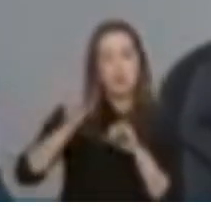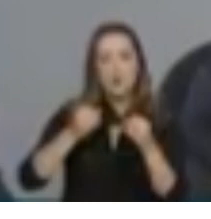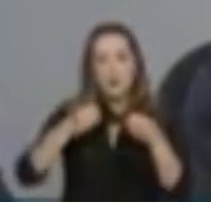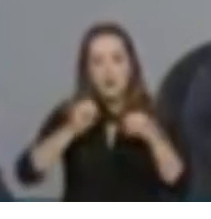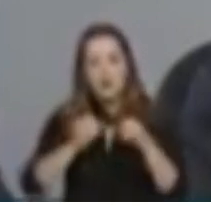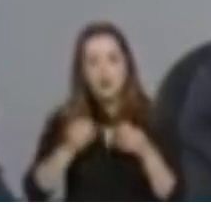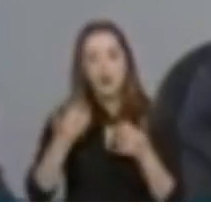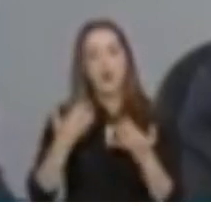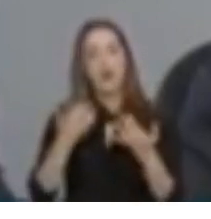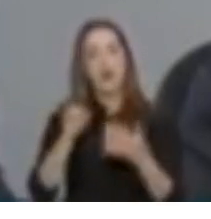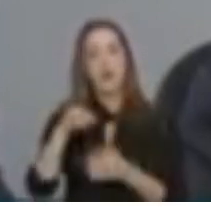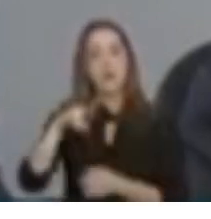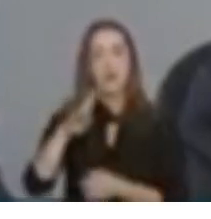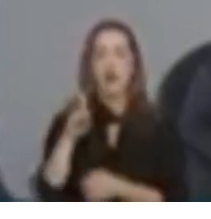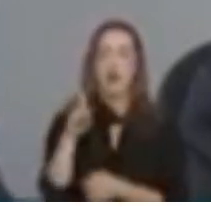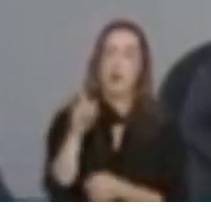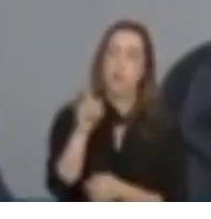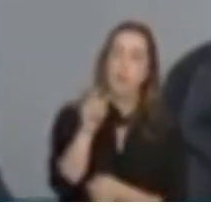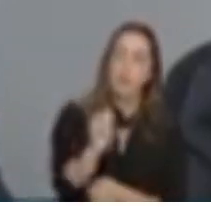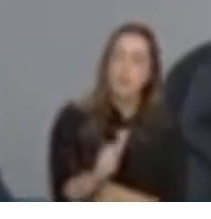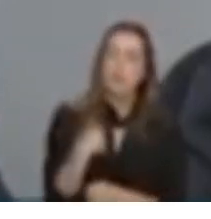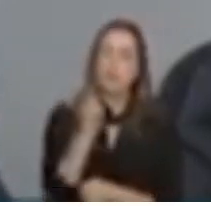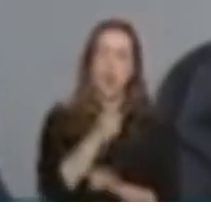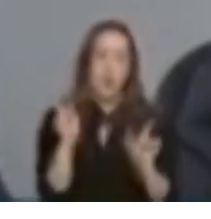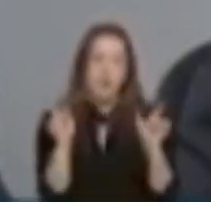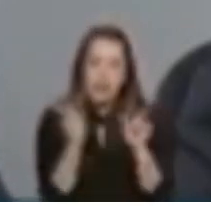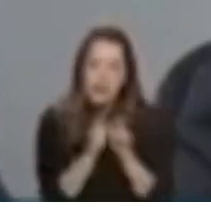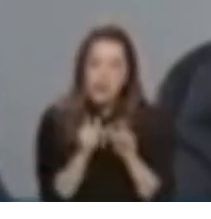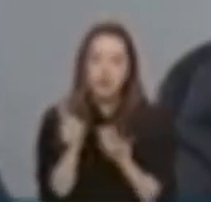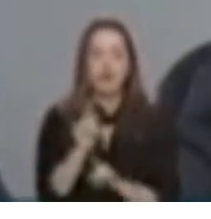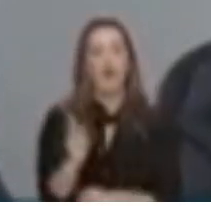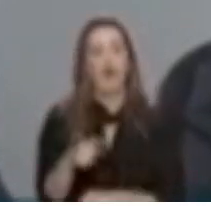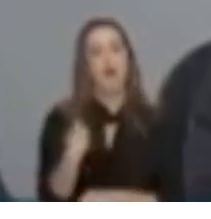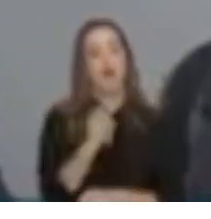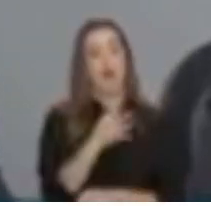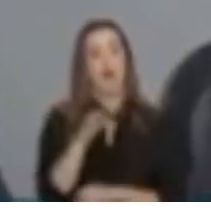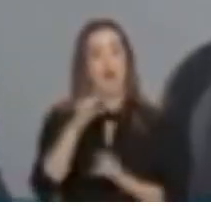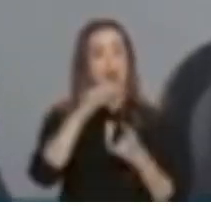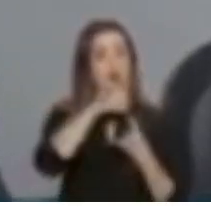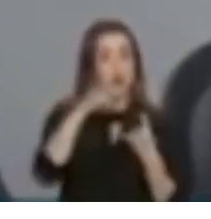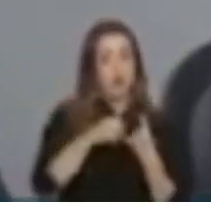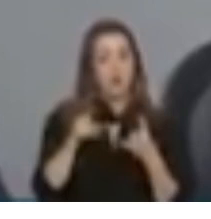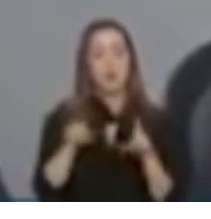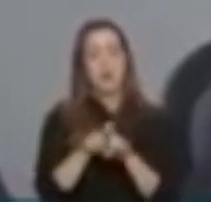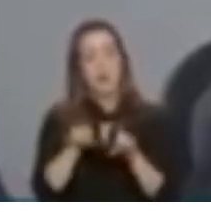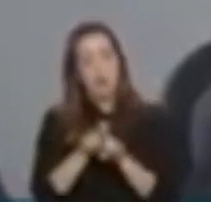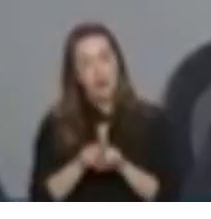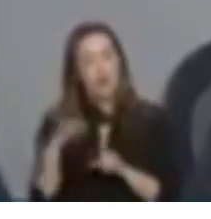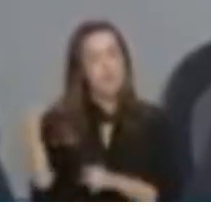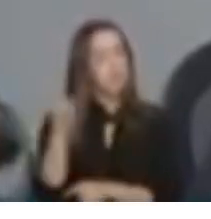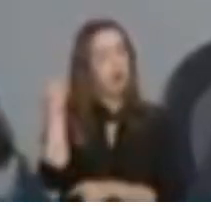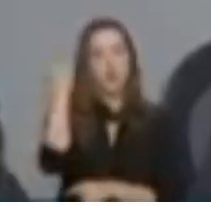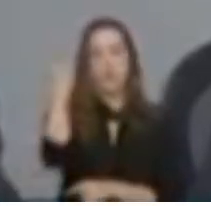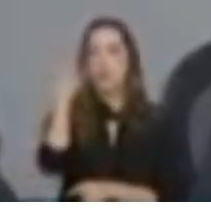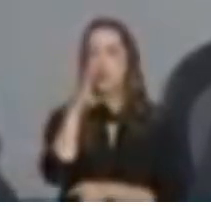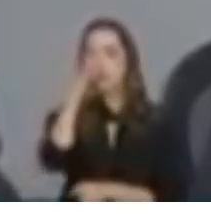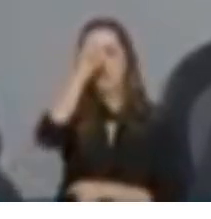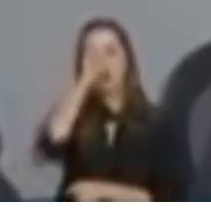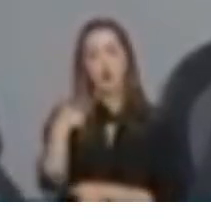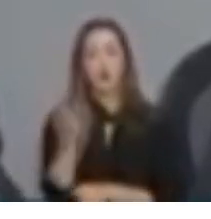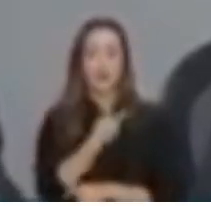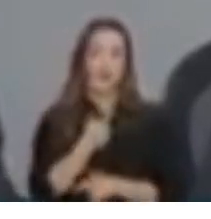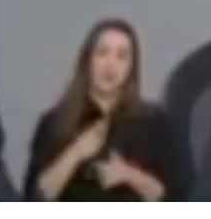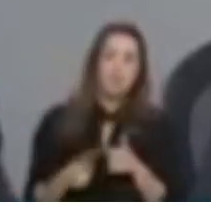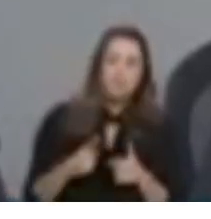Embrapa. Nós não somos pequenos, não. Nós vamos, Fiocruz está dando um show, Vigilância do Brasil deu um show. Teremos